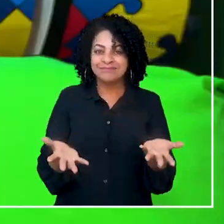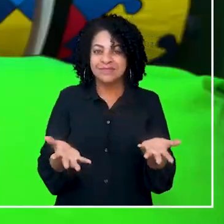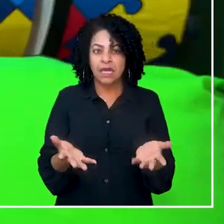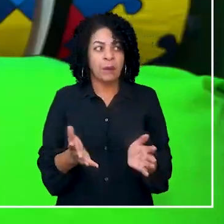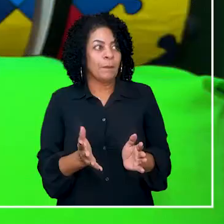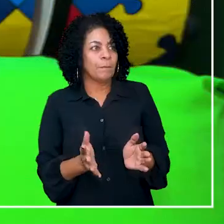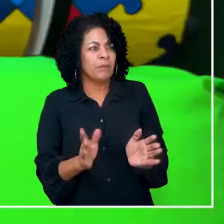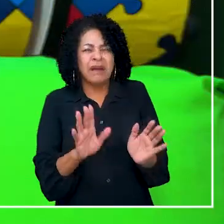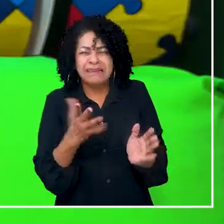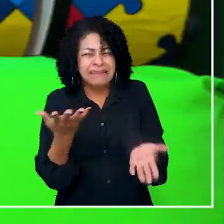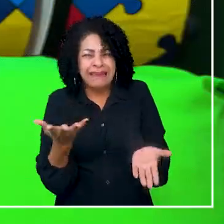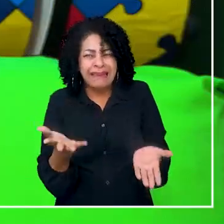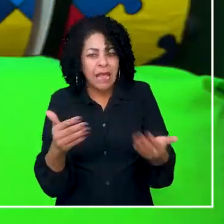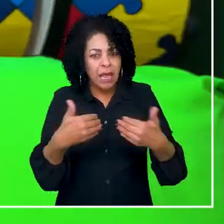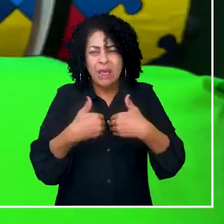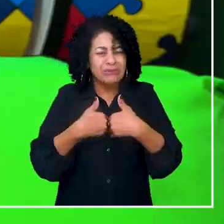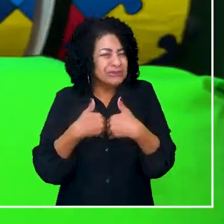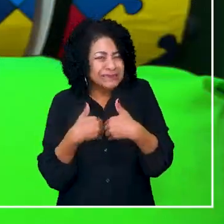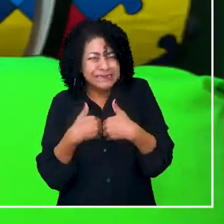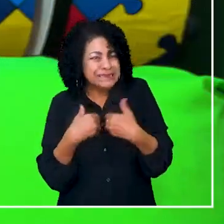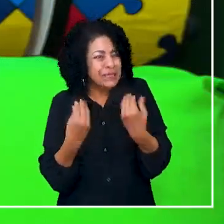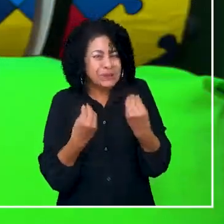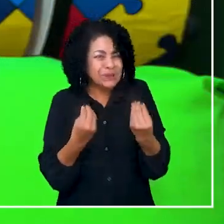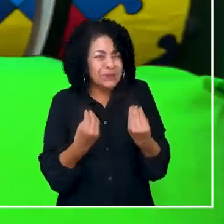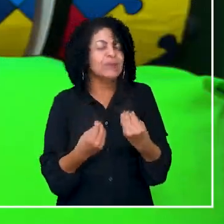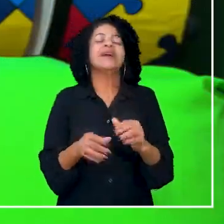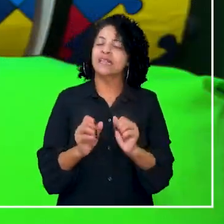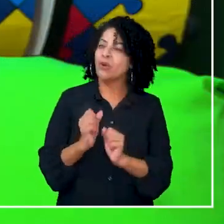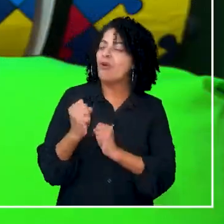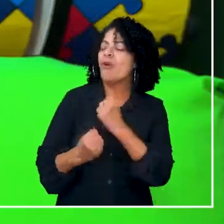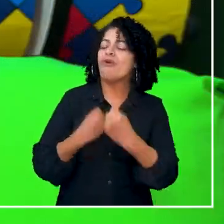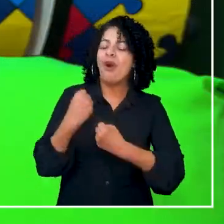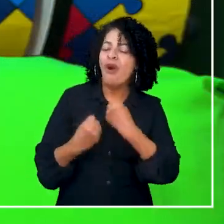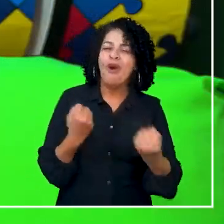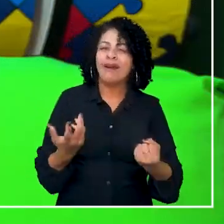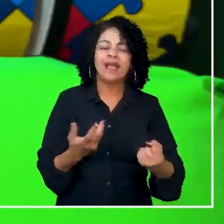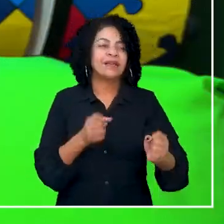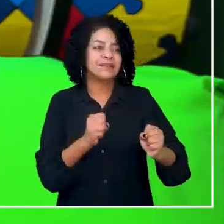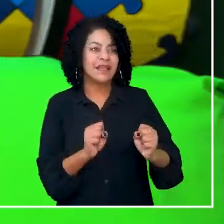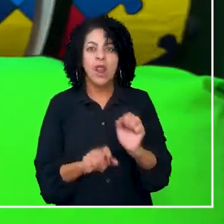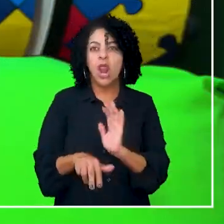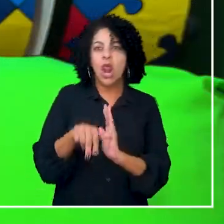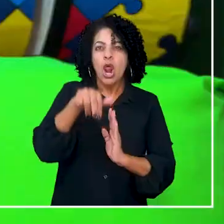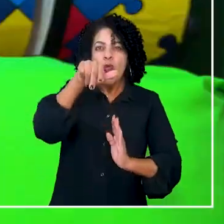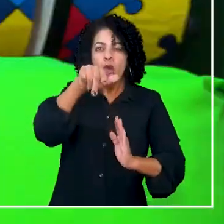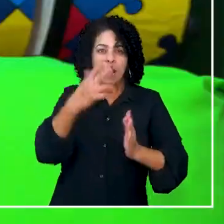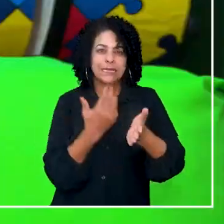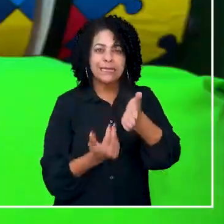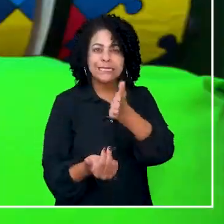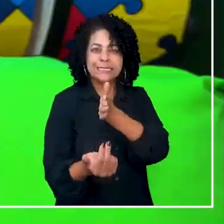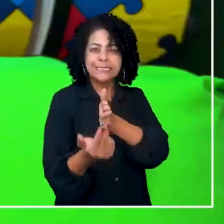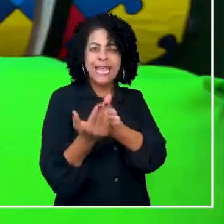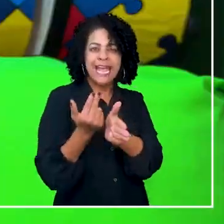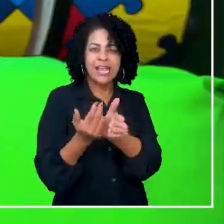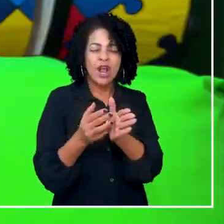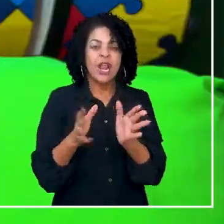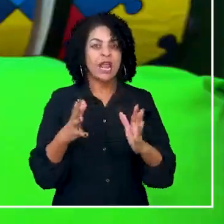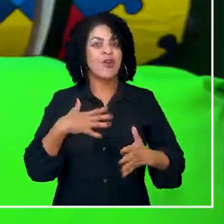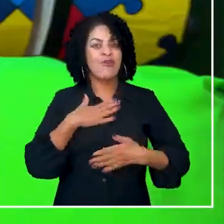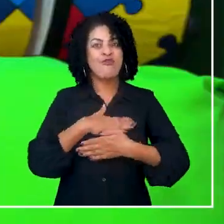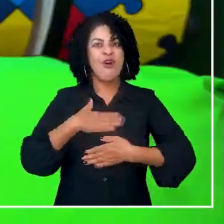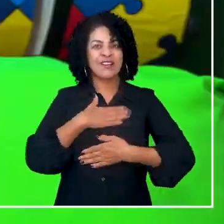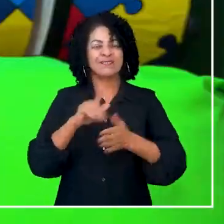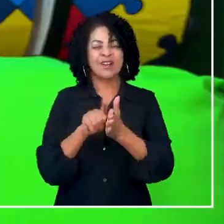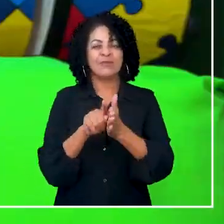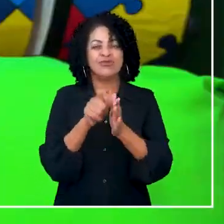Ele é autista, mas ele corre? Corre. Ele foge da gente muito bem. Ele sobe parede? Ele desenha? Ele gosta